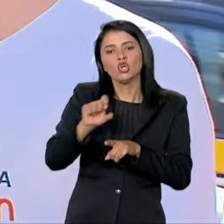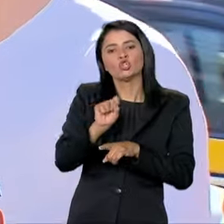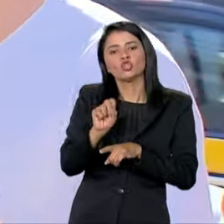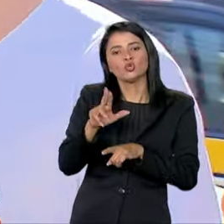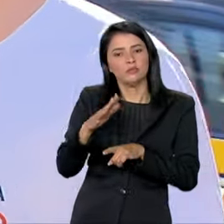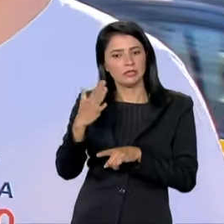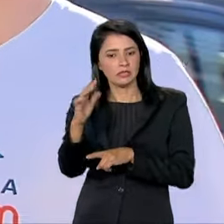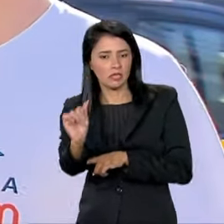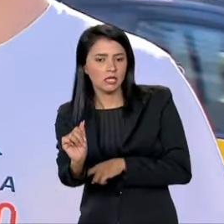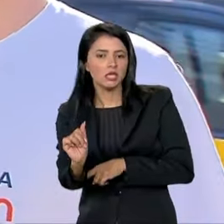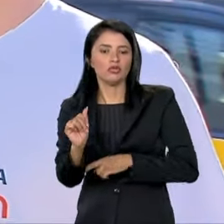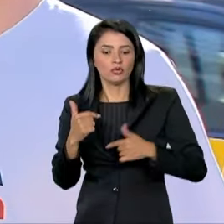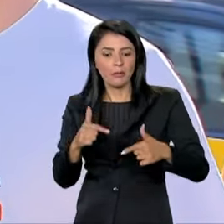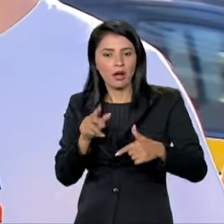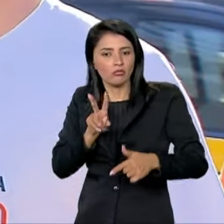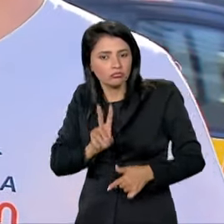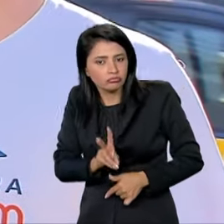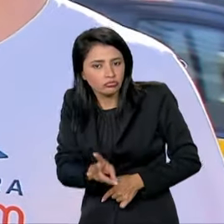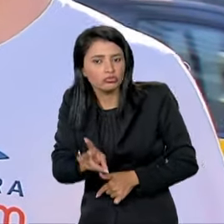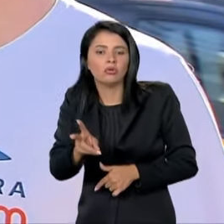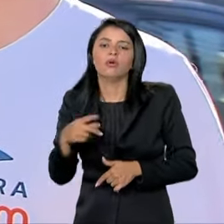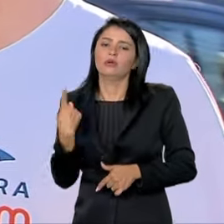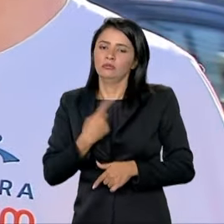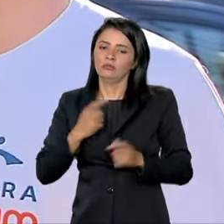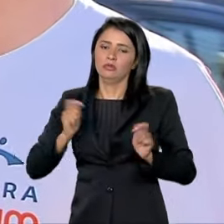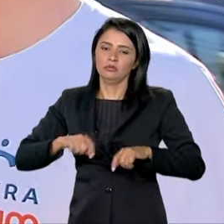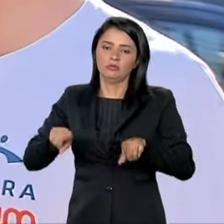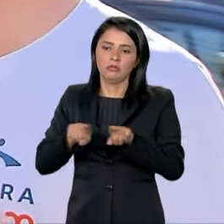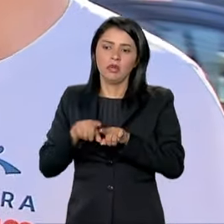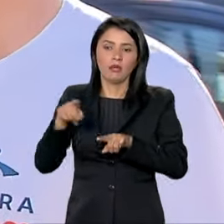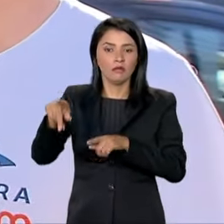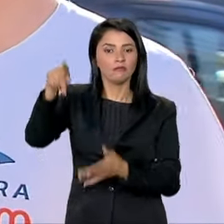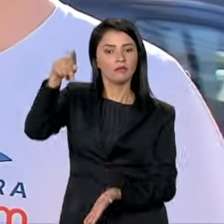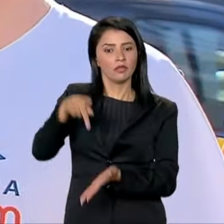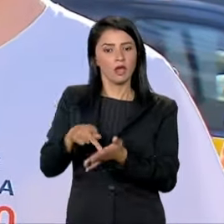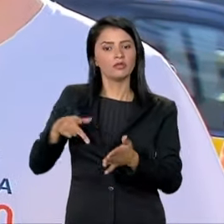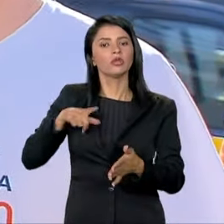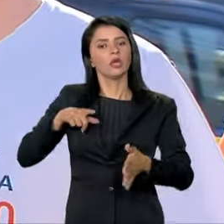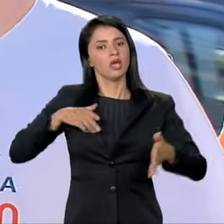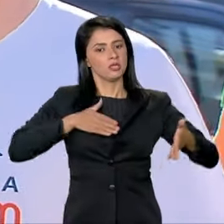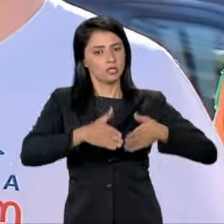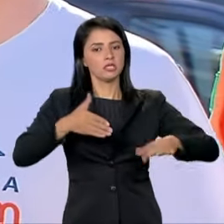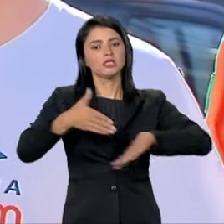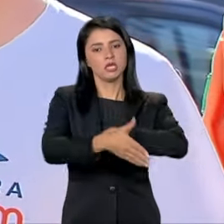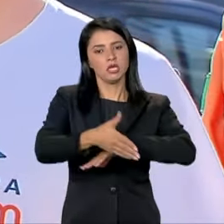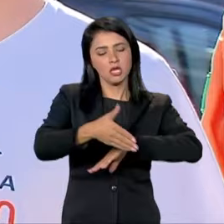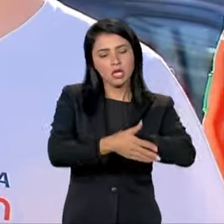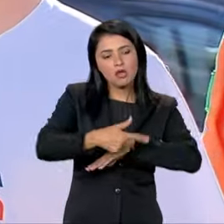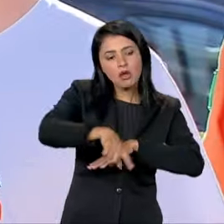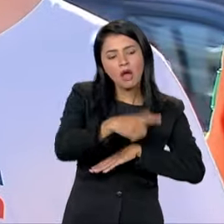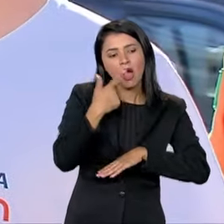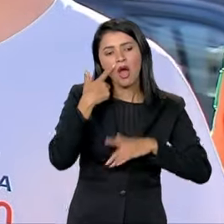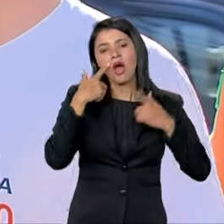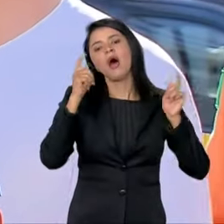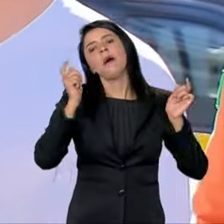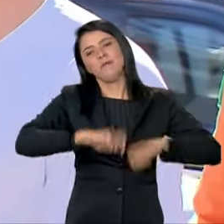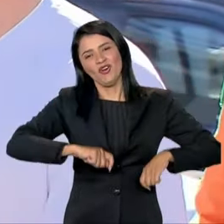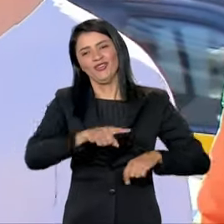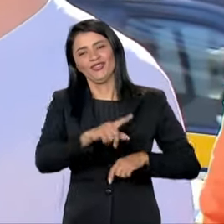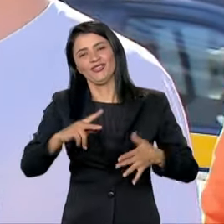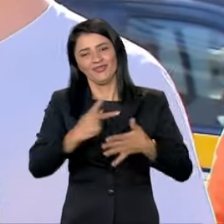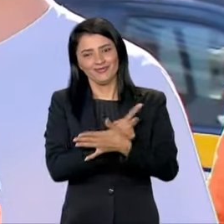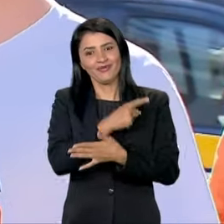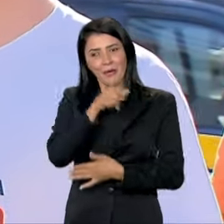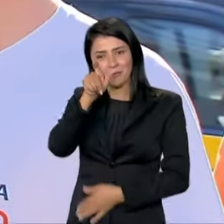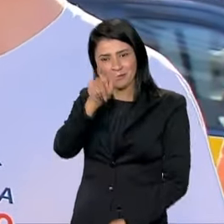salário, da preservação dos empregos, para que aí a gente possa também fazer com que elas, de fato, acessem, que elas vejam a viabilidade disso acontecer. Mas o ministro já